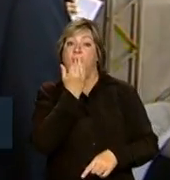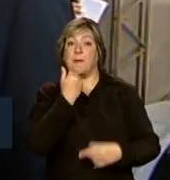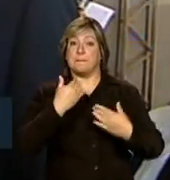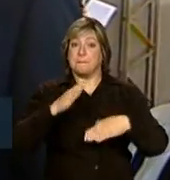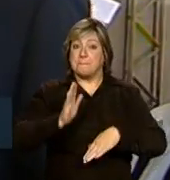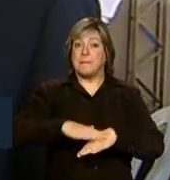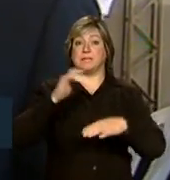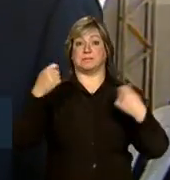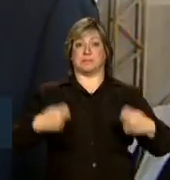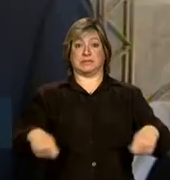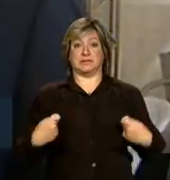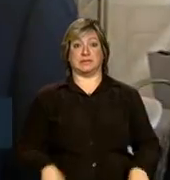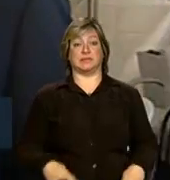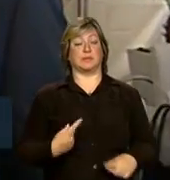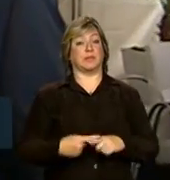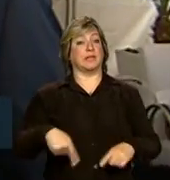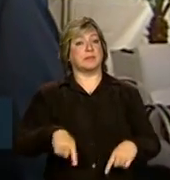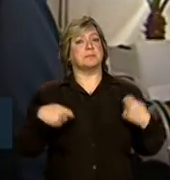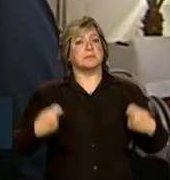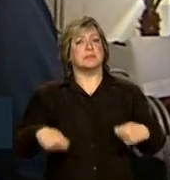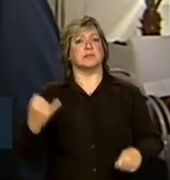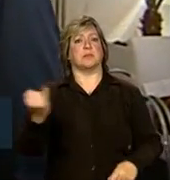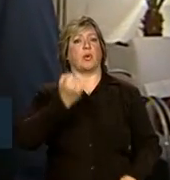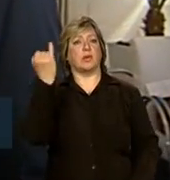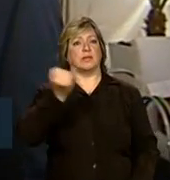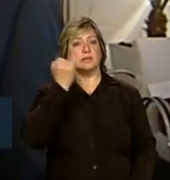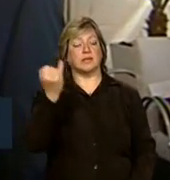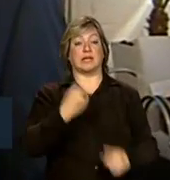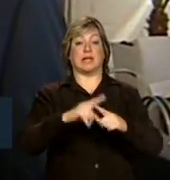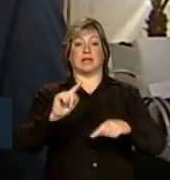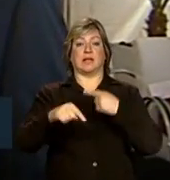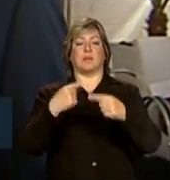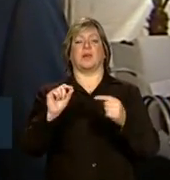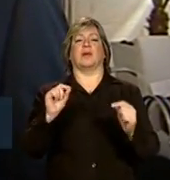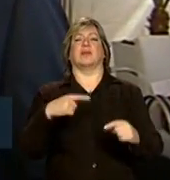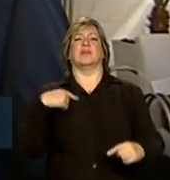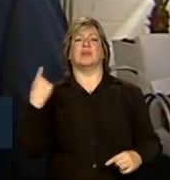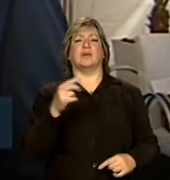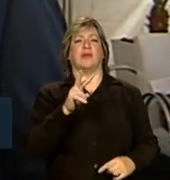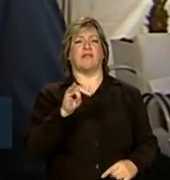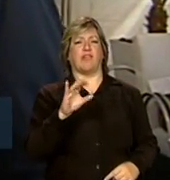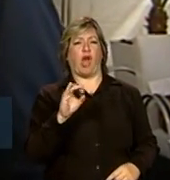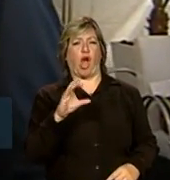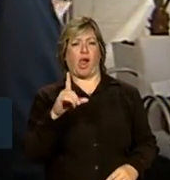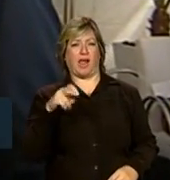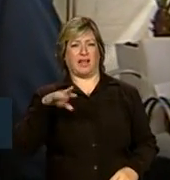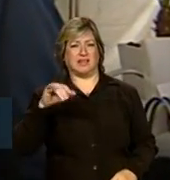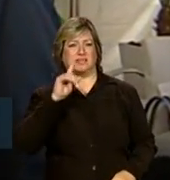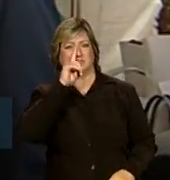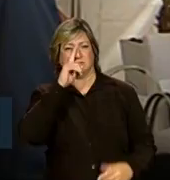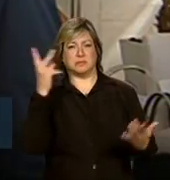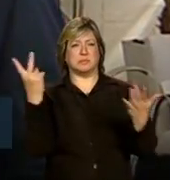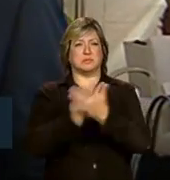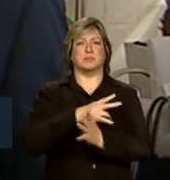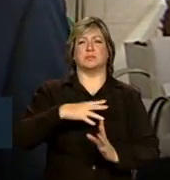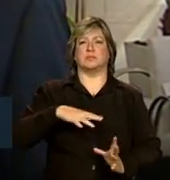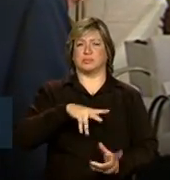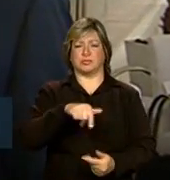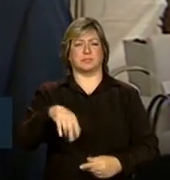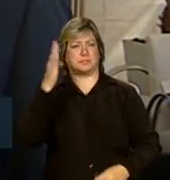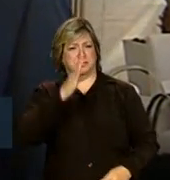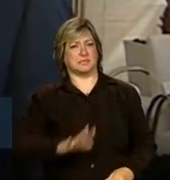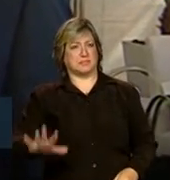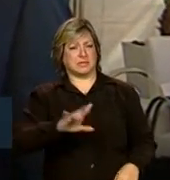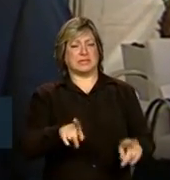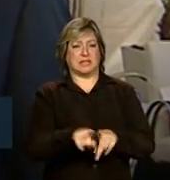para essa necessidade, para essa importância. Depois da violência, talvez o maior problema do nosso momento brasileiro seja a saúde.